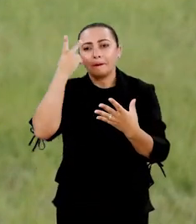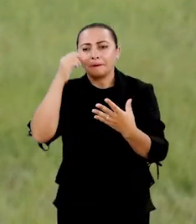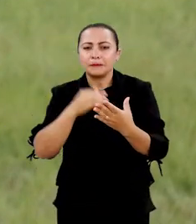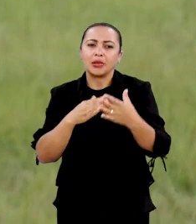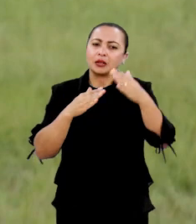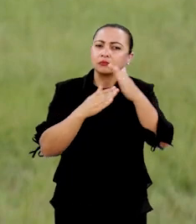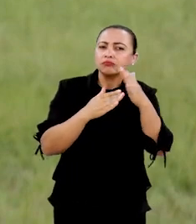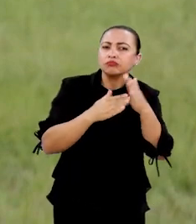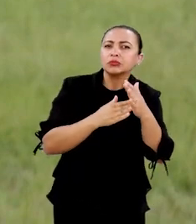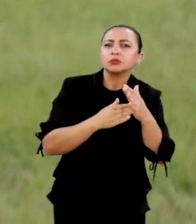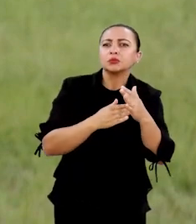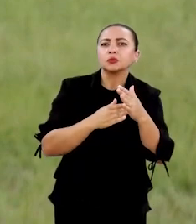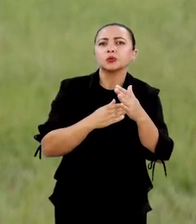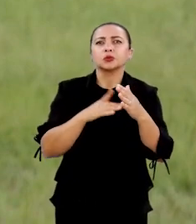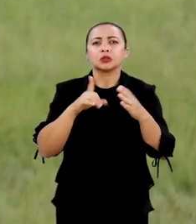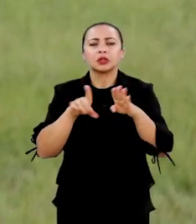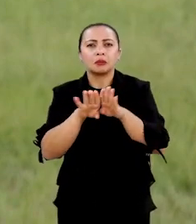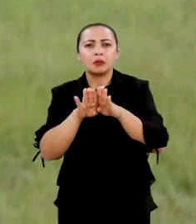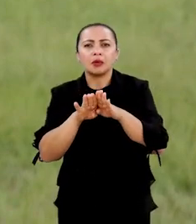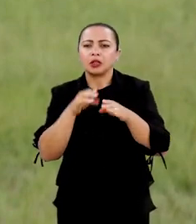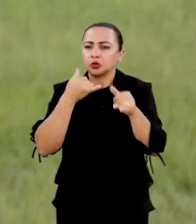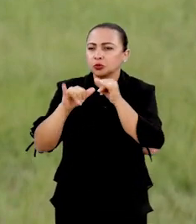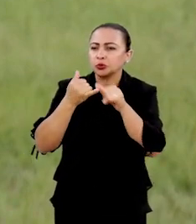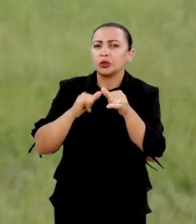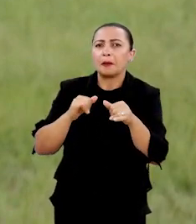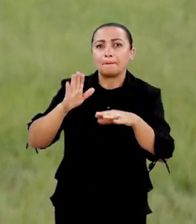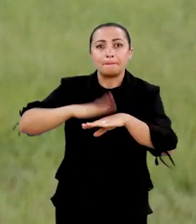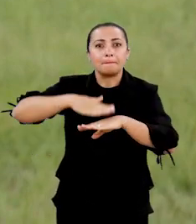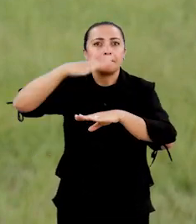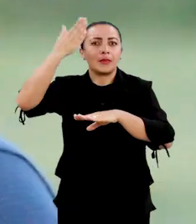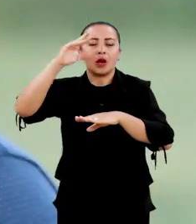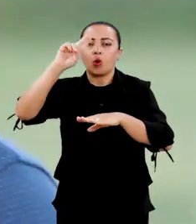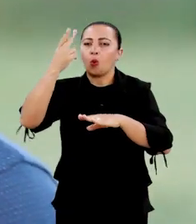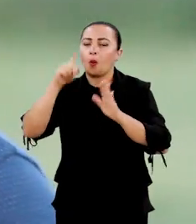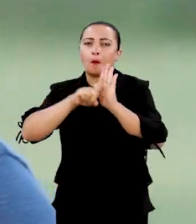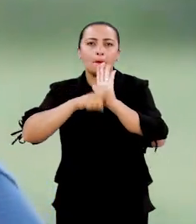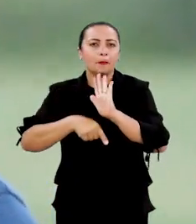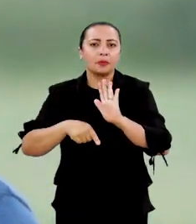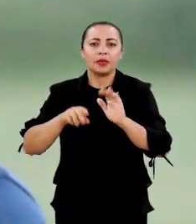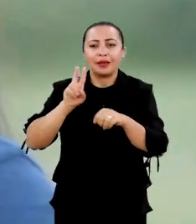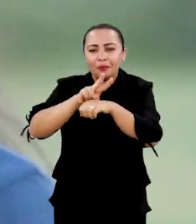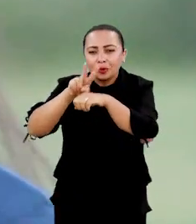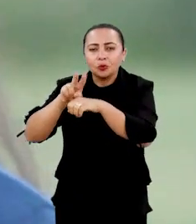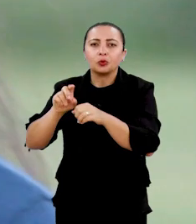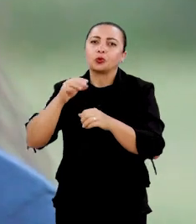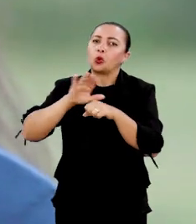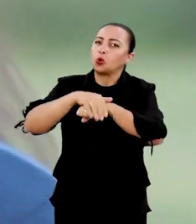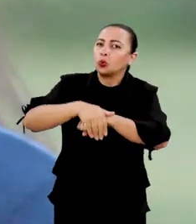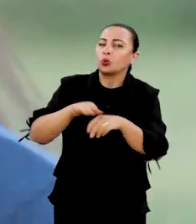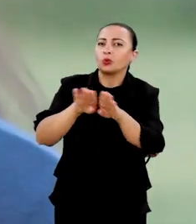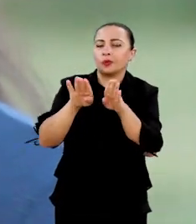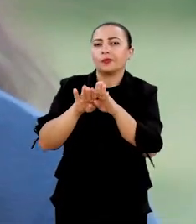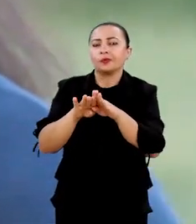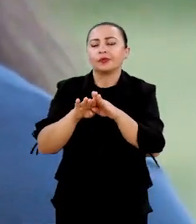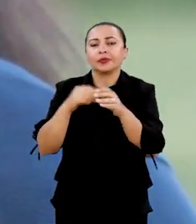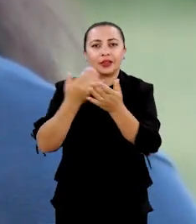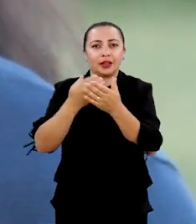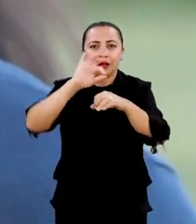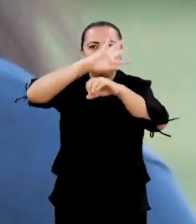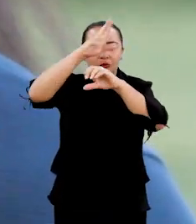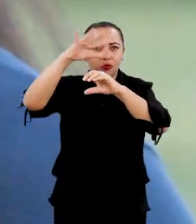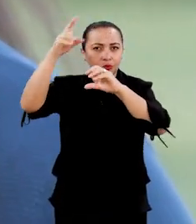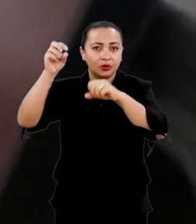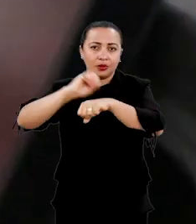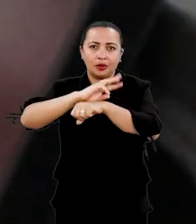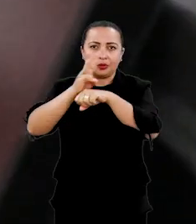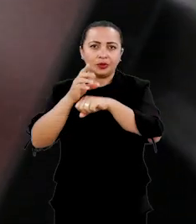plasma, tanto para períodos de atividade solar máxima, atividade solar mínima, e ao longo de toda a noite. A gente faz esse estudo das estruturas